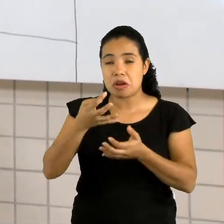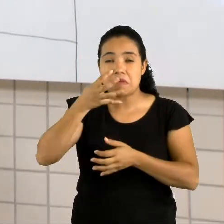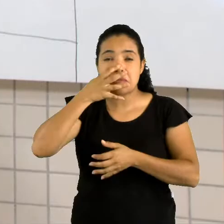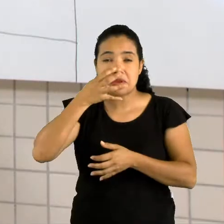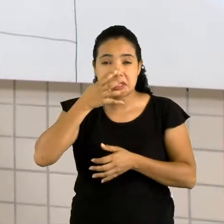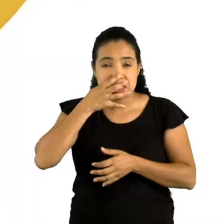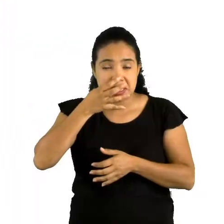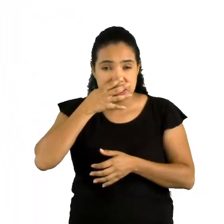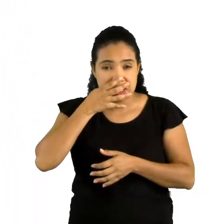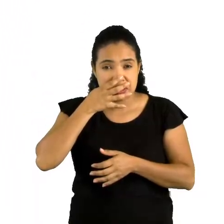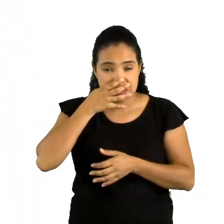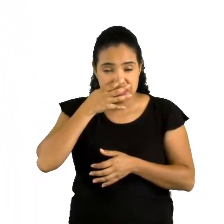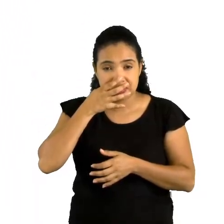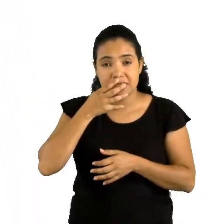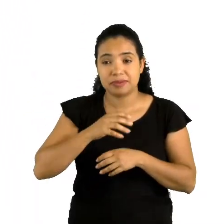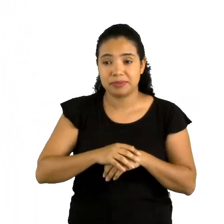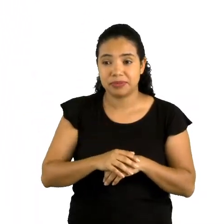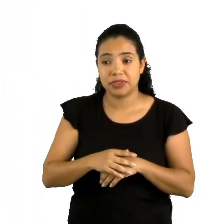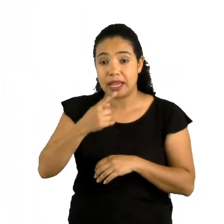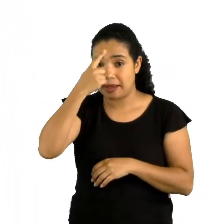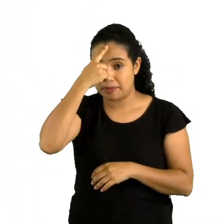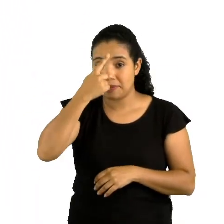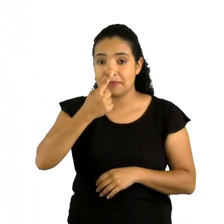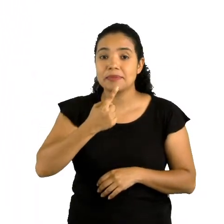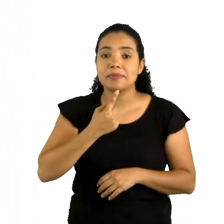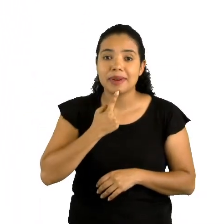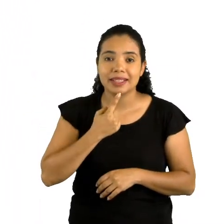essa imagem.